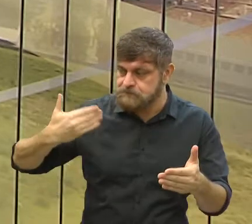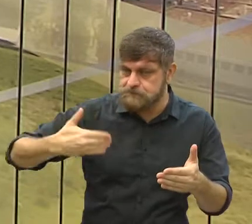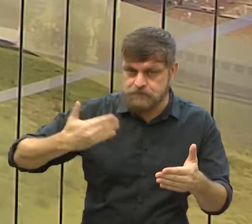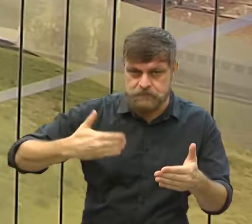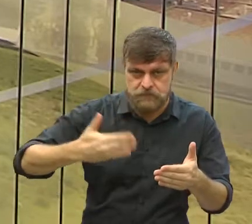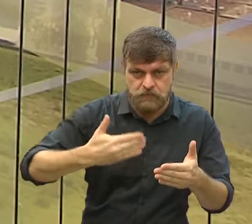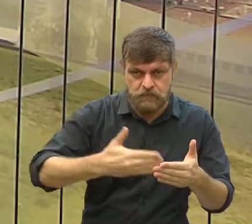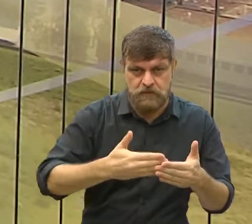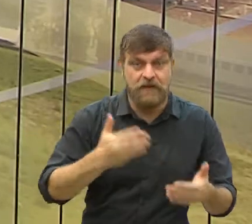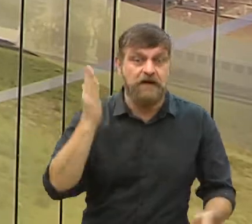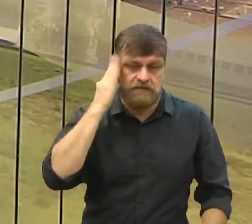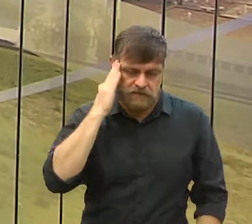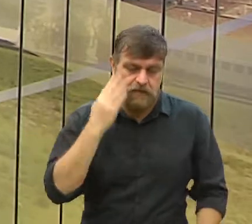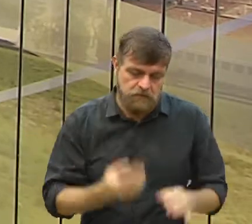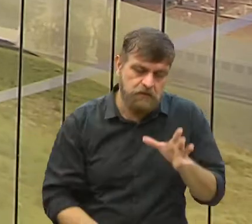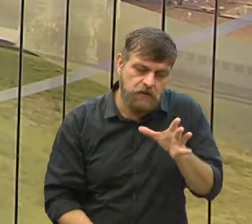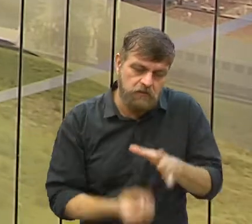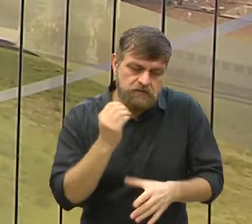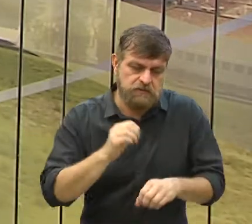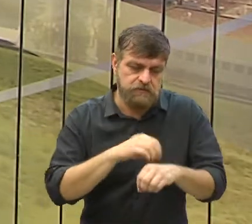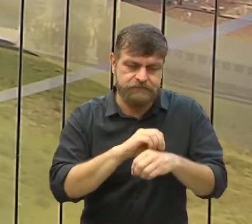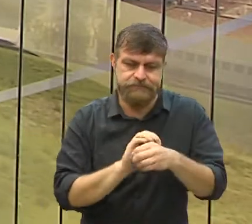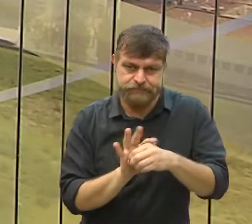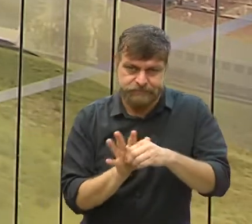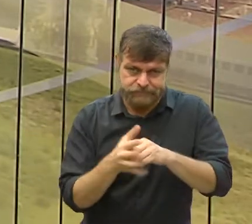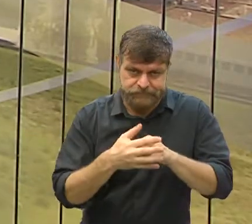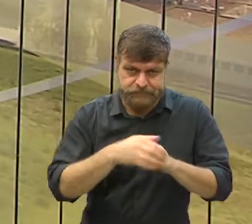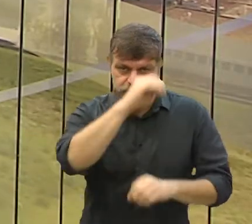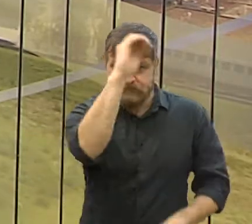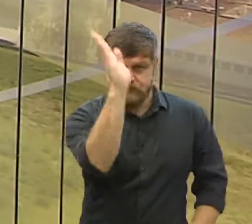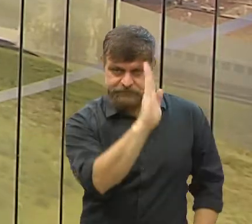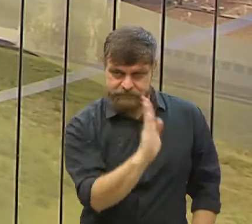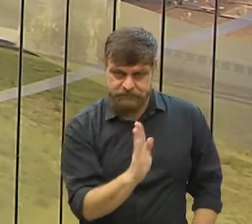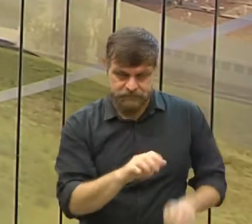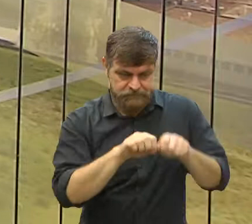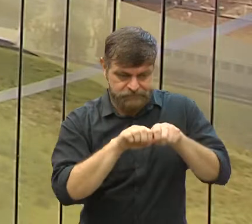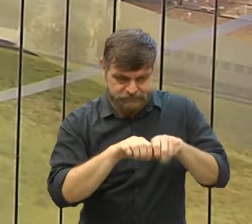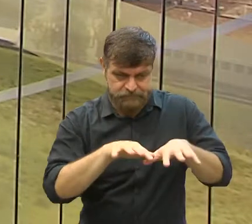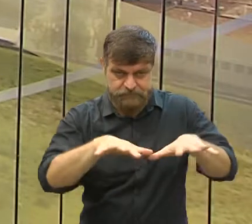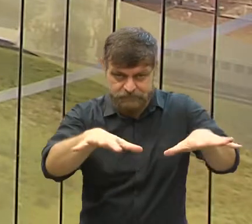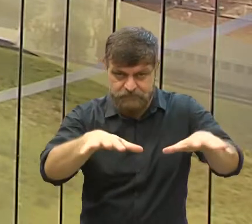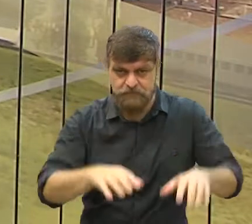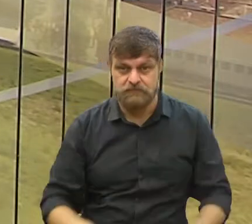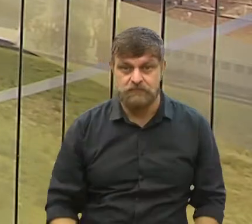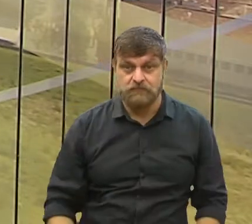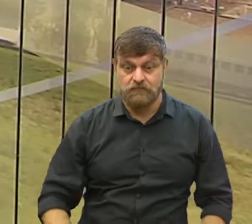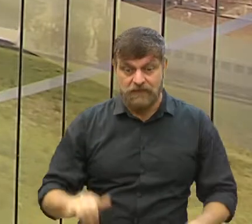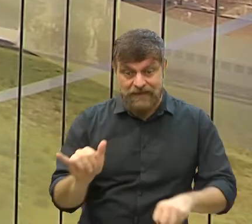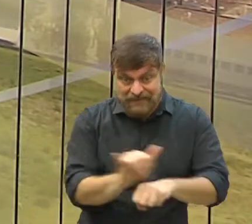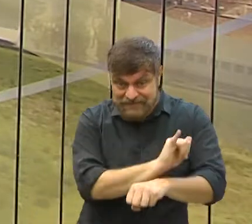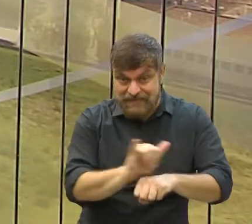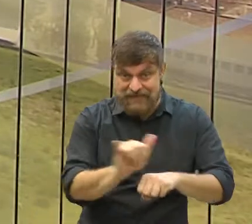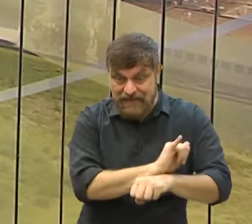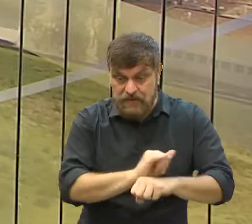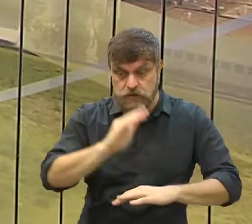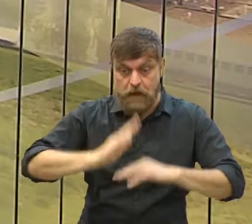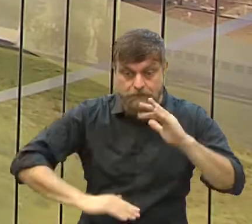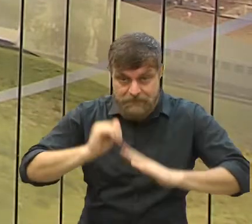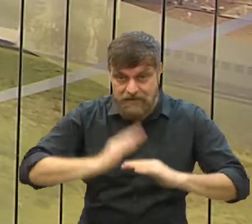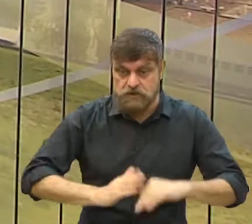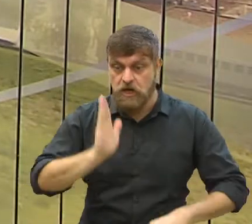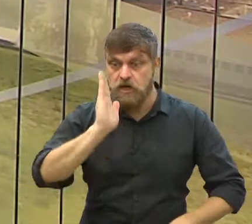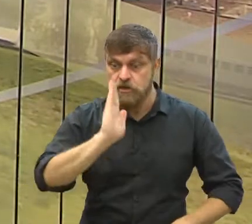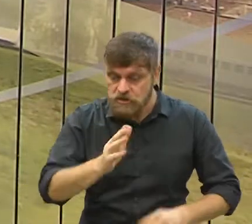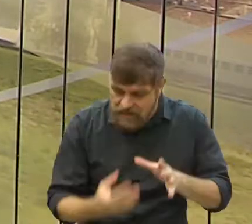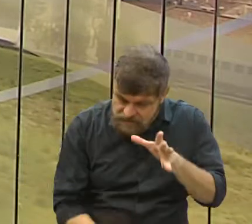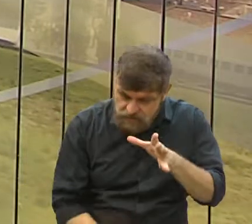se preparando há algum tempo, porque é inevitável, seria inevitável que o coronavírus chegasse aqui na nossa cidade. Então medidas já